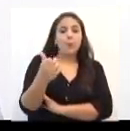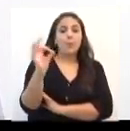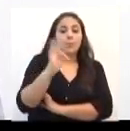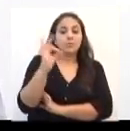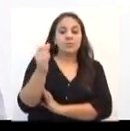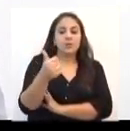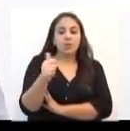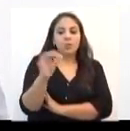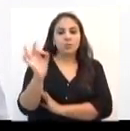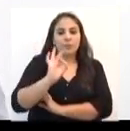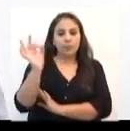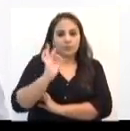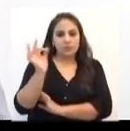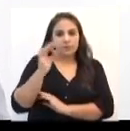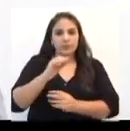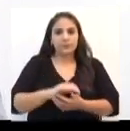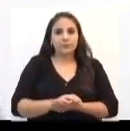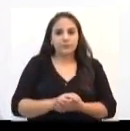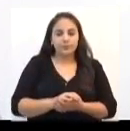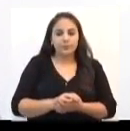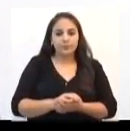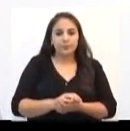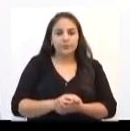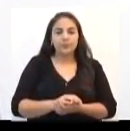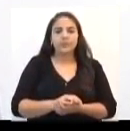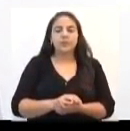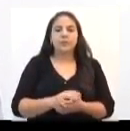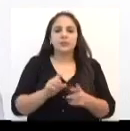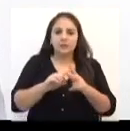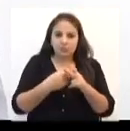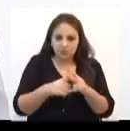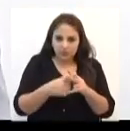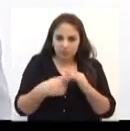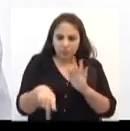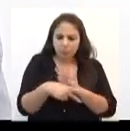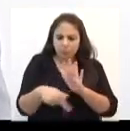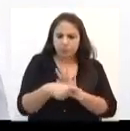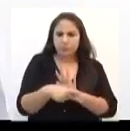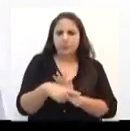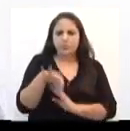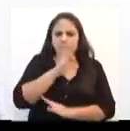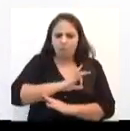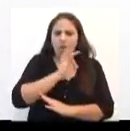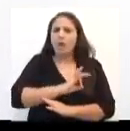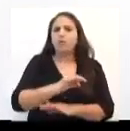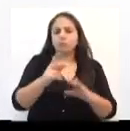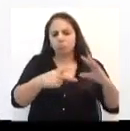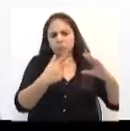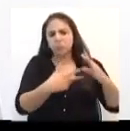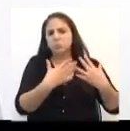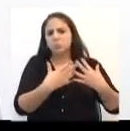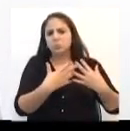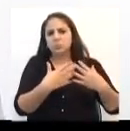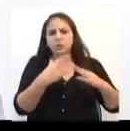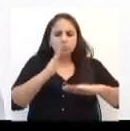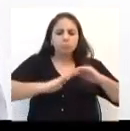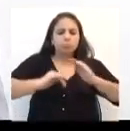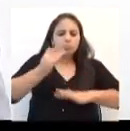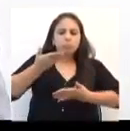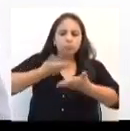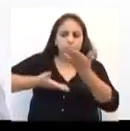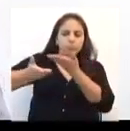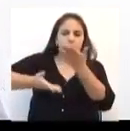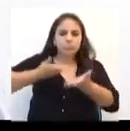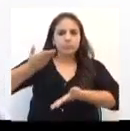de reajuste nos salários dos servidores. A Câmara debateu, construiu, dialogou